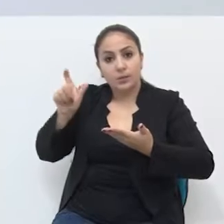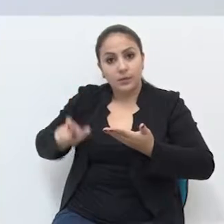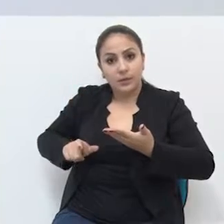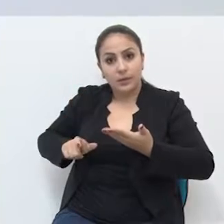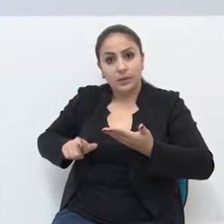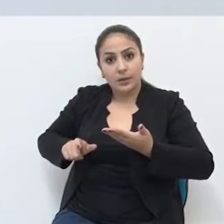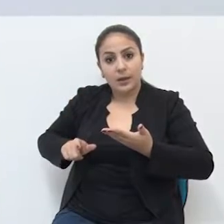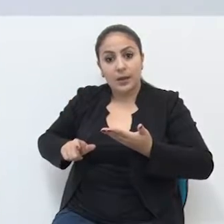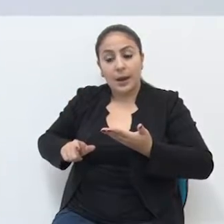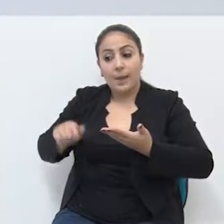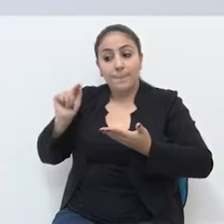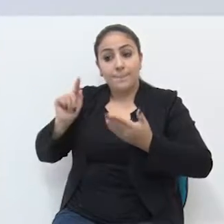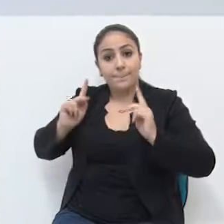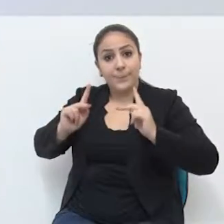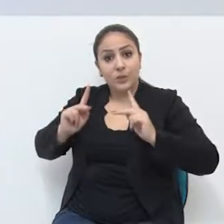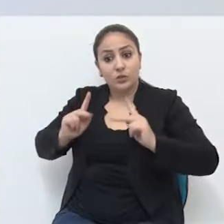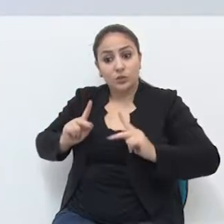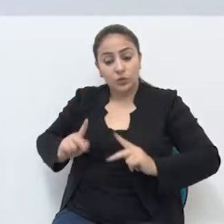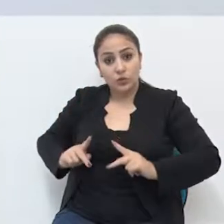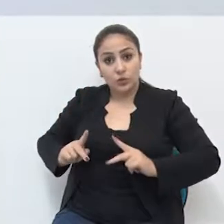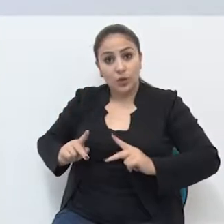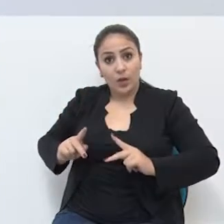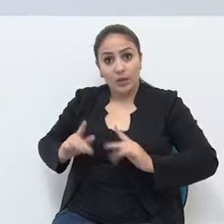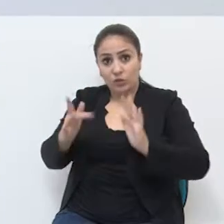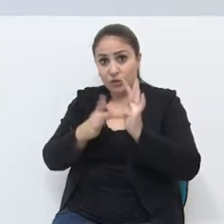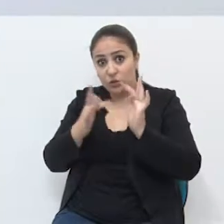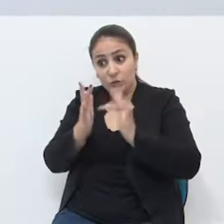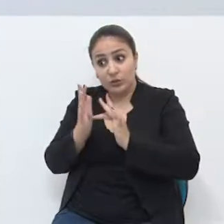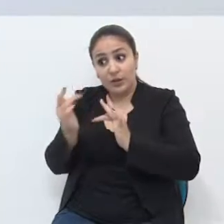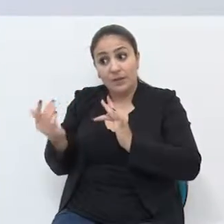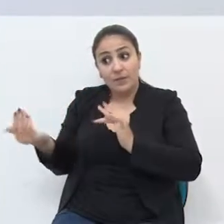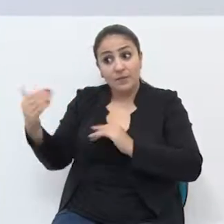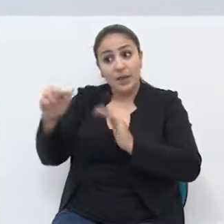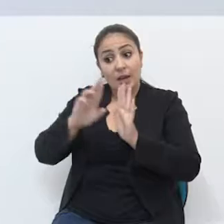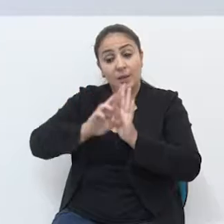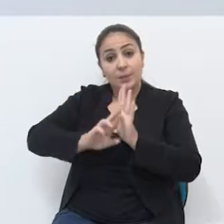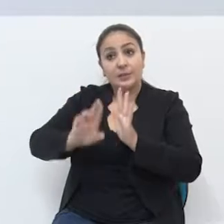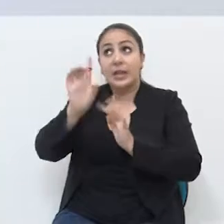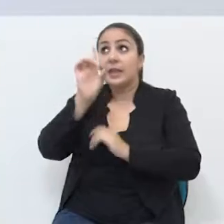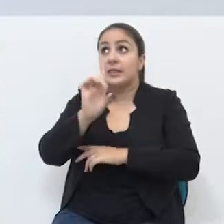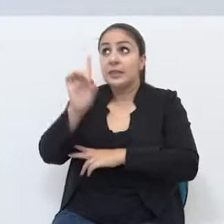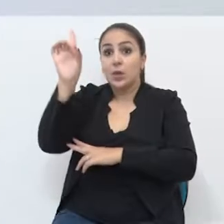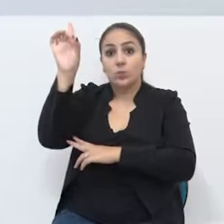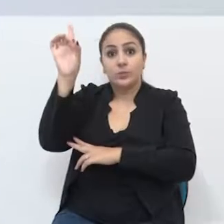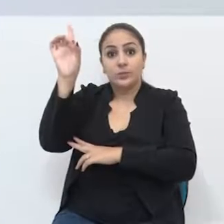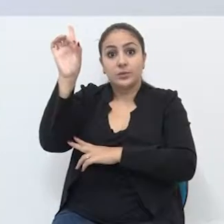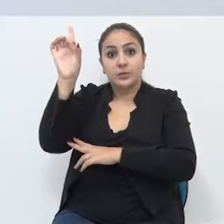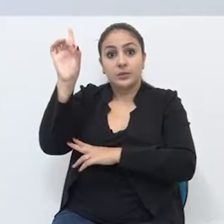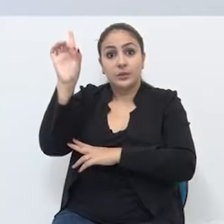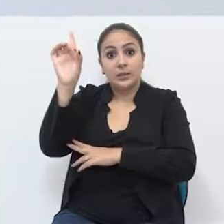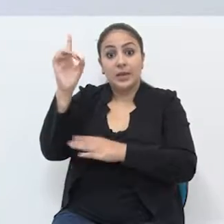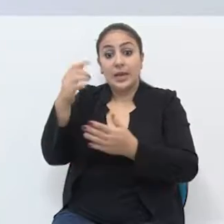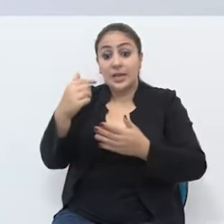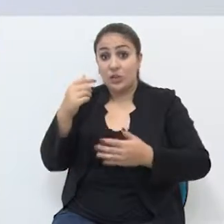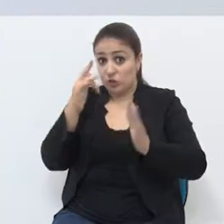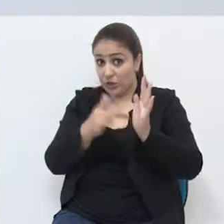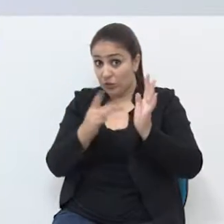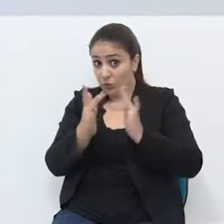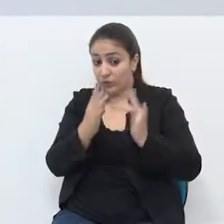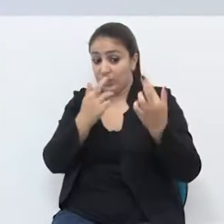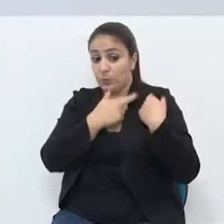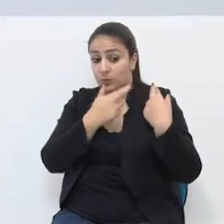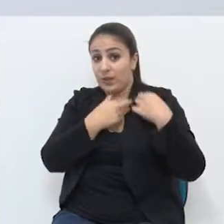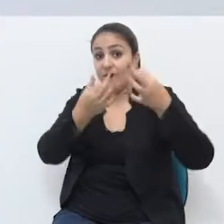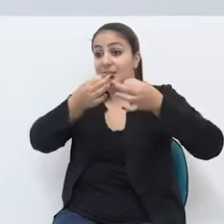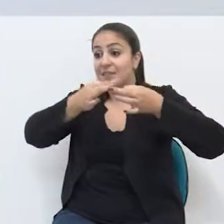Era bendito por quê? Porque estava vindo em nome do Senhor Deus, trazer a salvação para toda a humanidade. Mas, ao